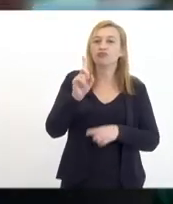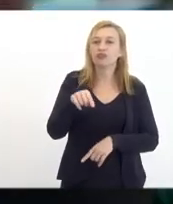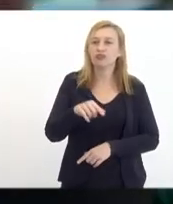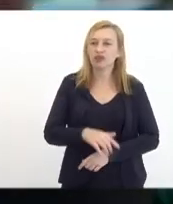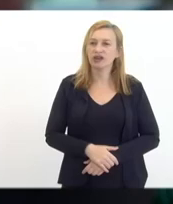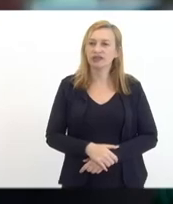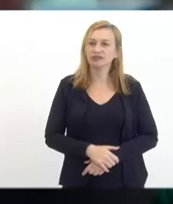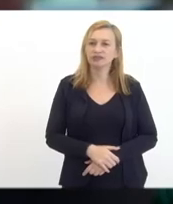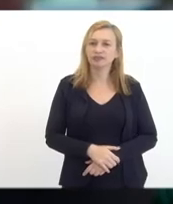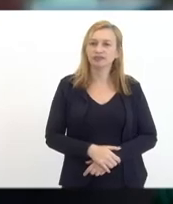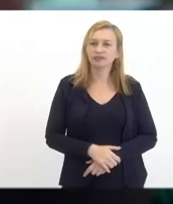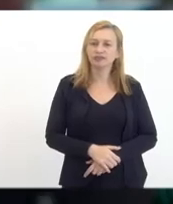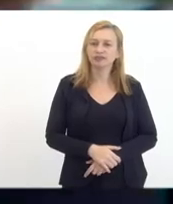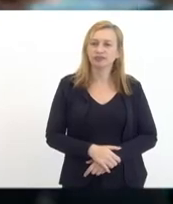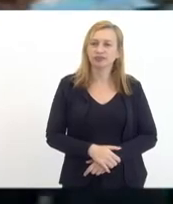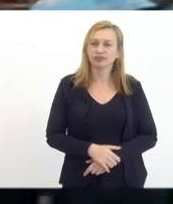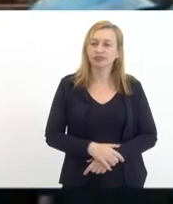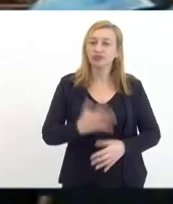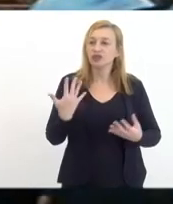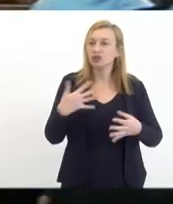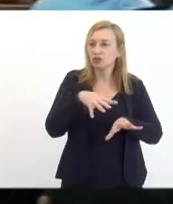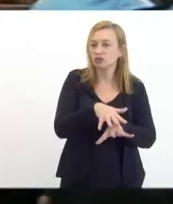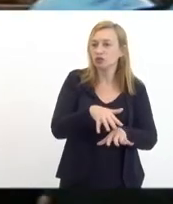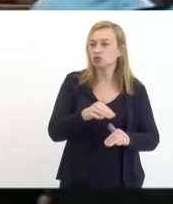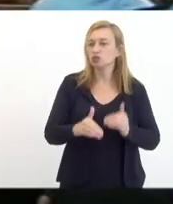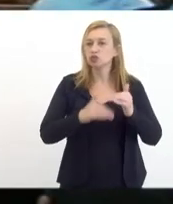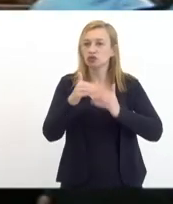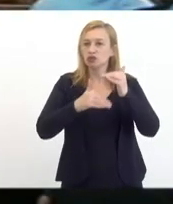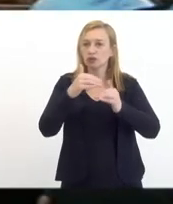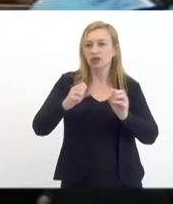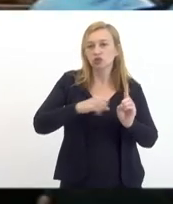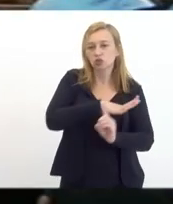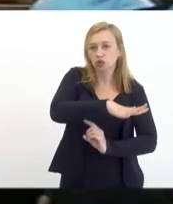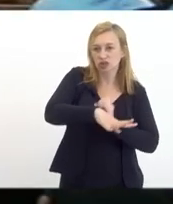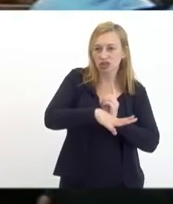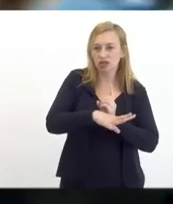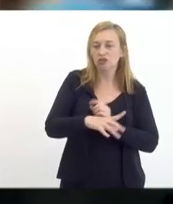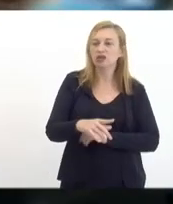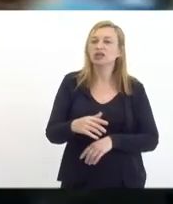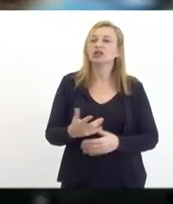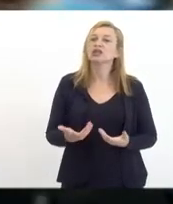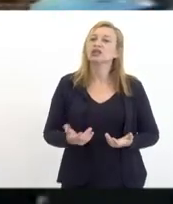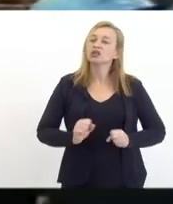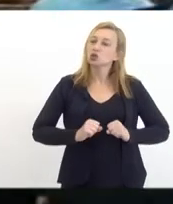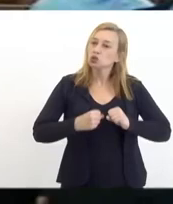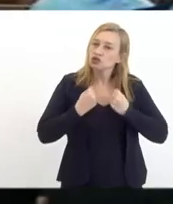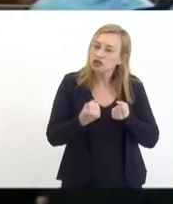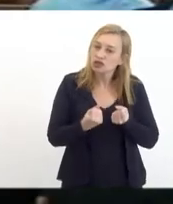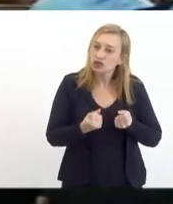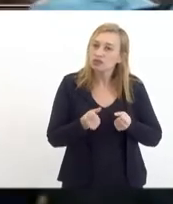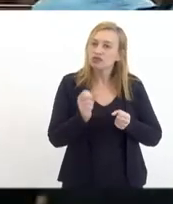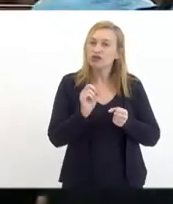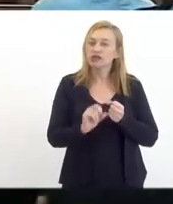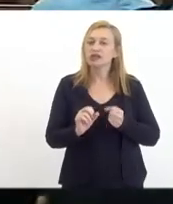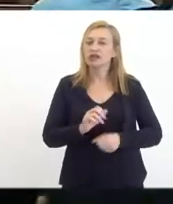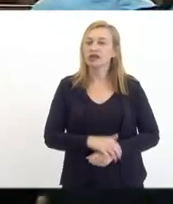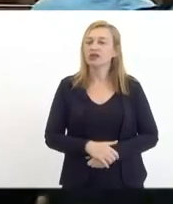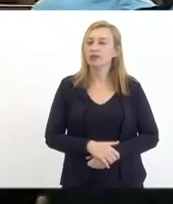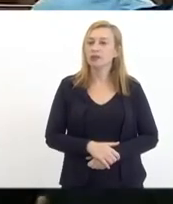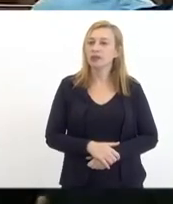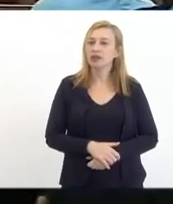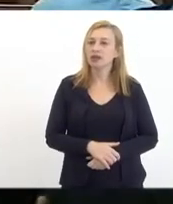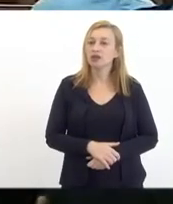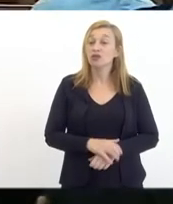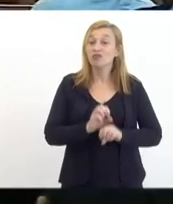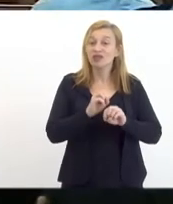a inclusão e o desenvolvimento social e nós tentamos fazer isso com